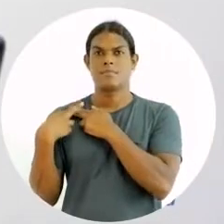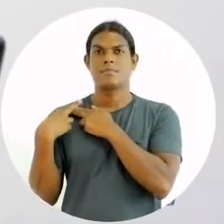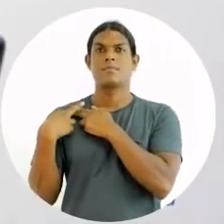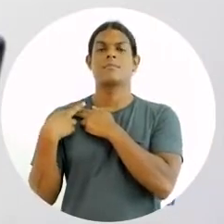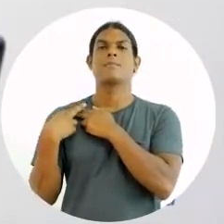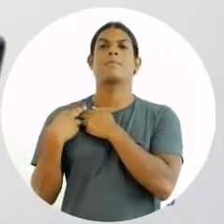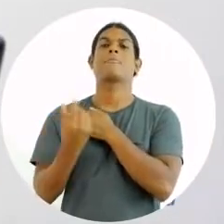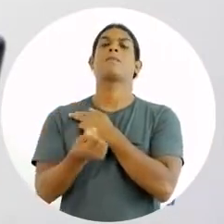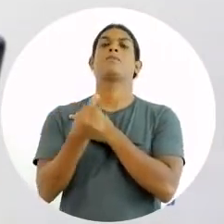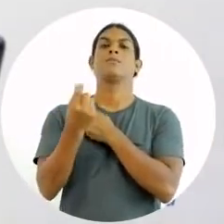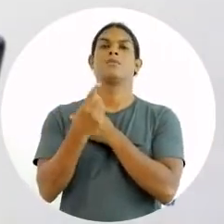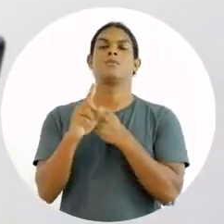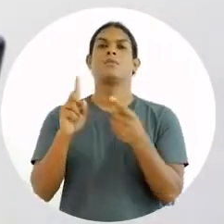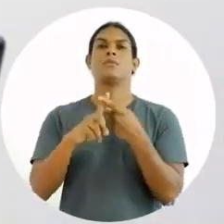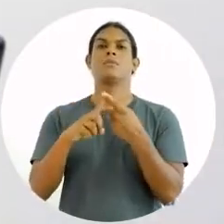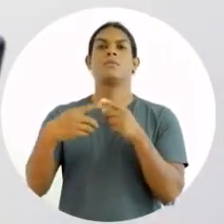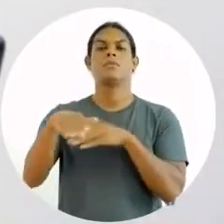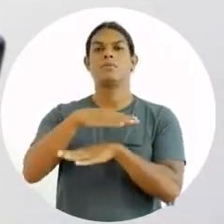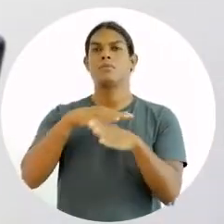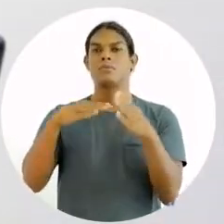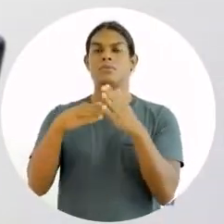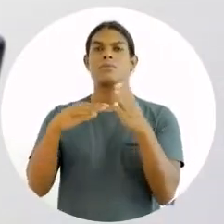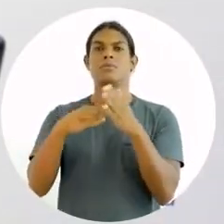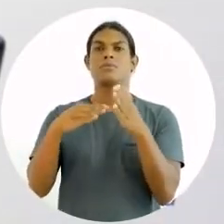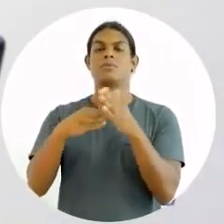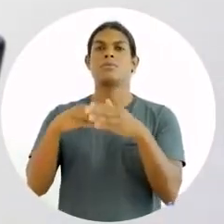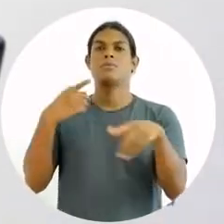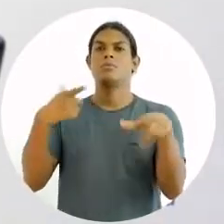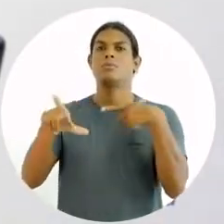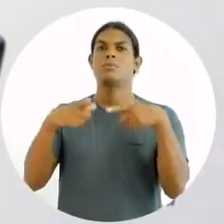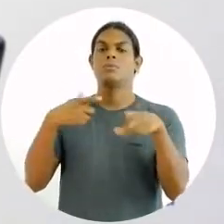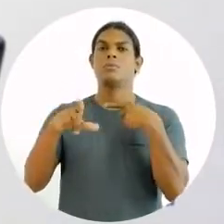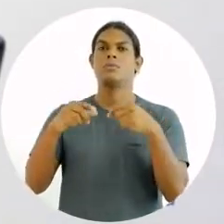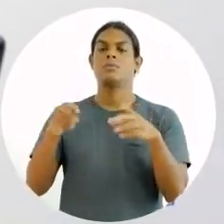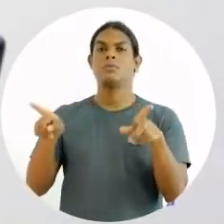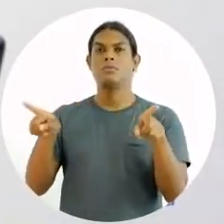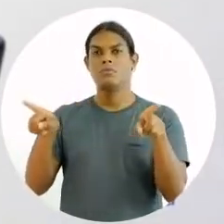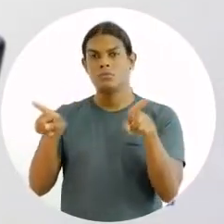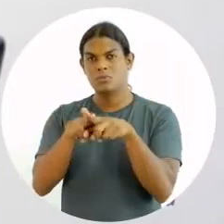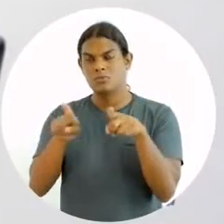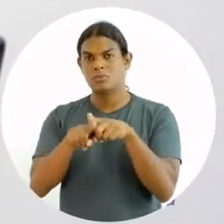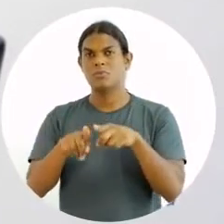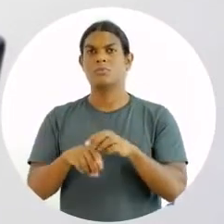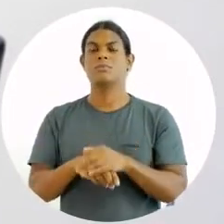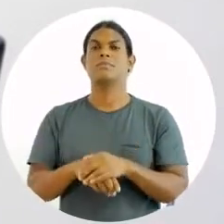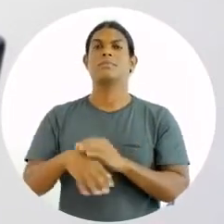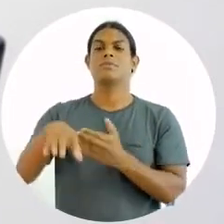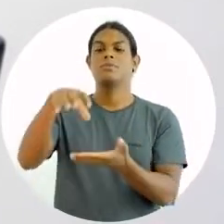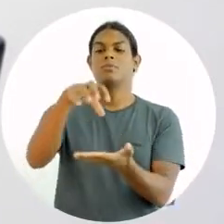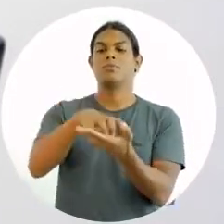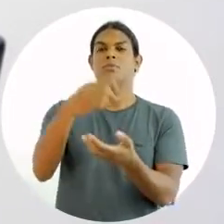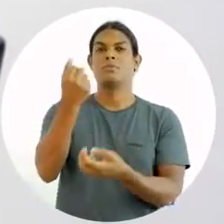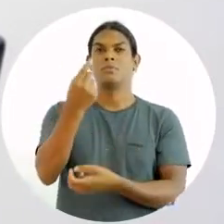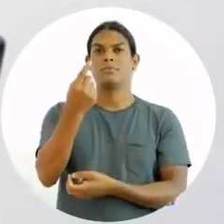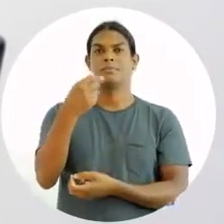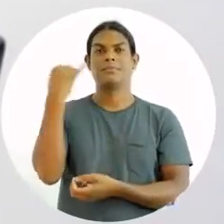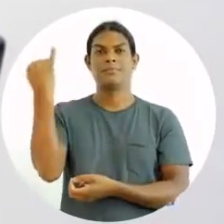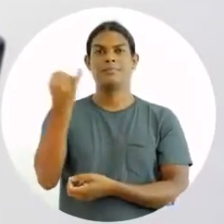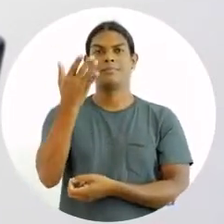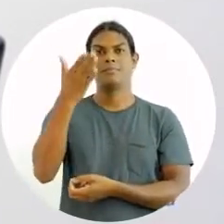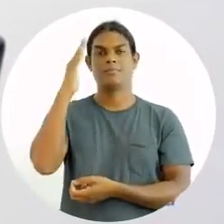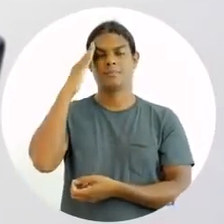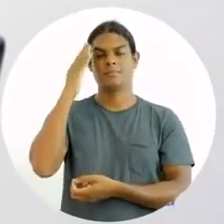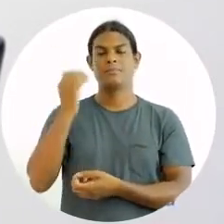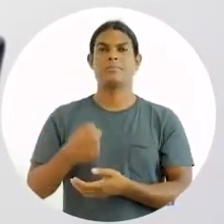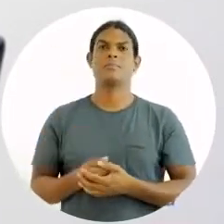questões e responsável por todos os funcionários que trabalham na área financeira. É muito importante que vocês tenham essa